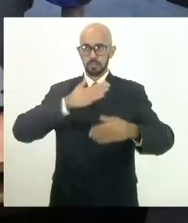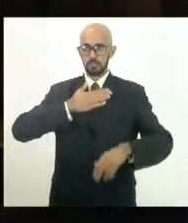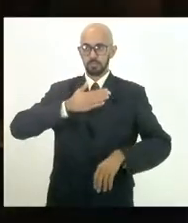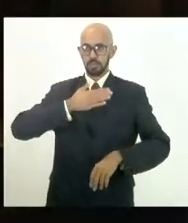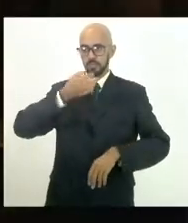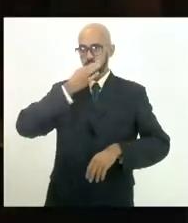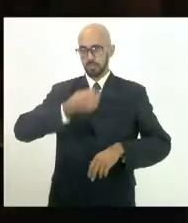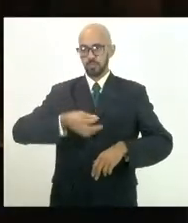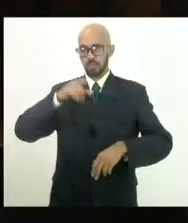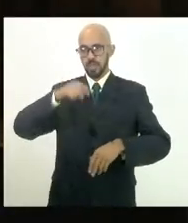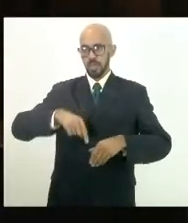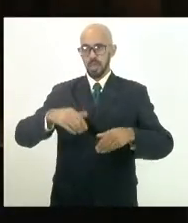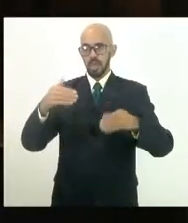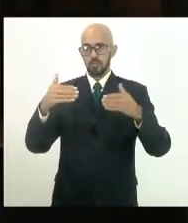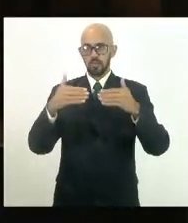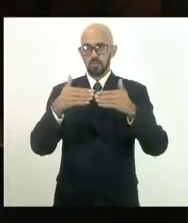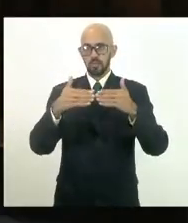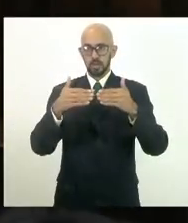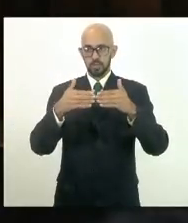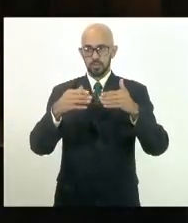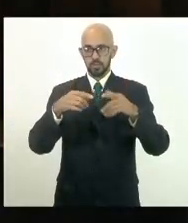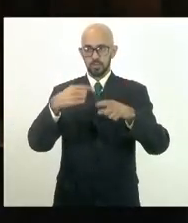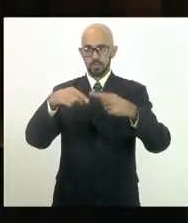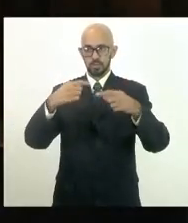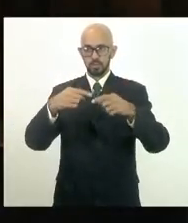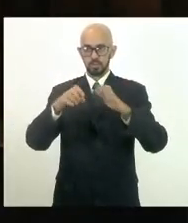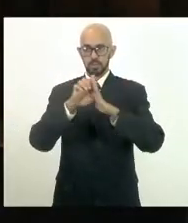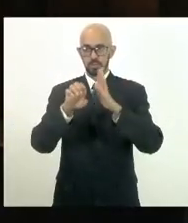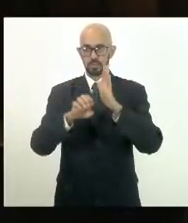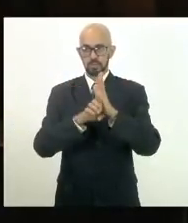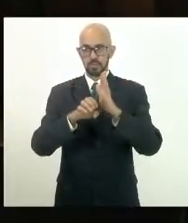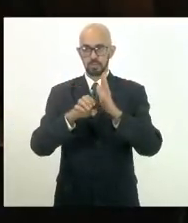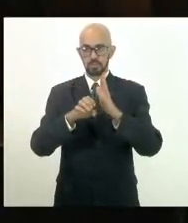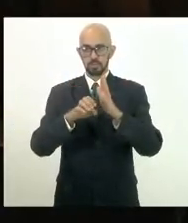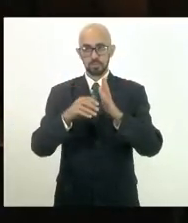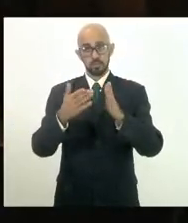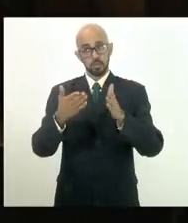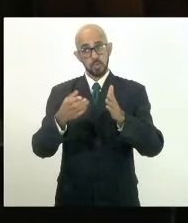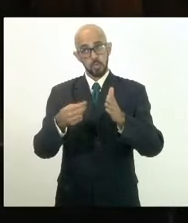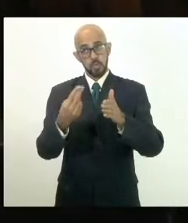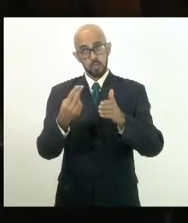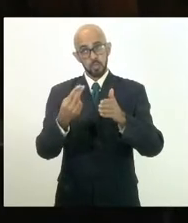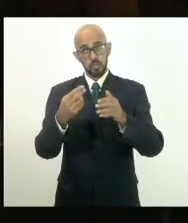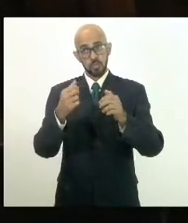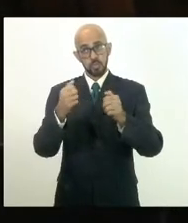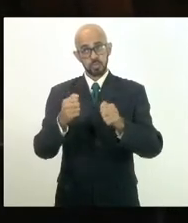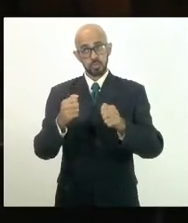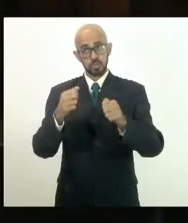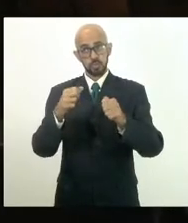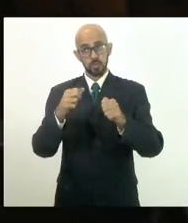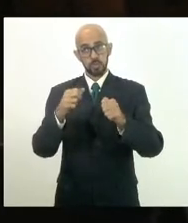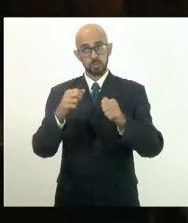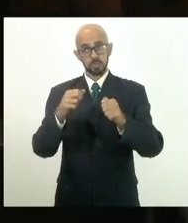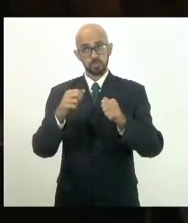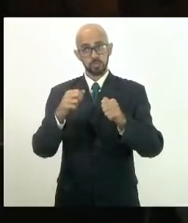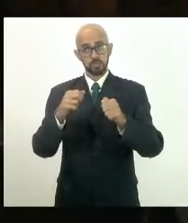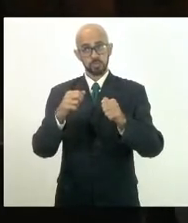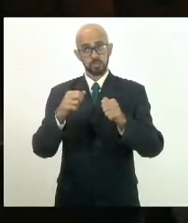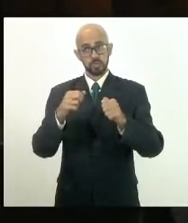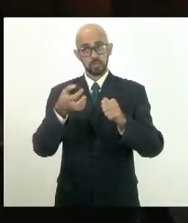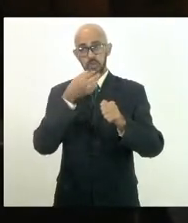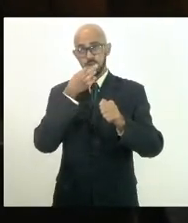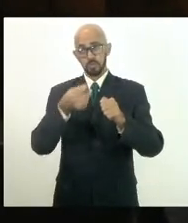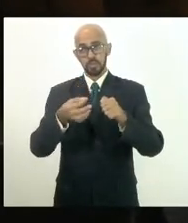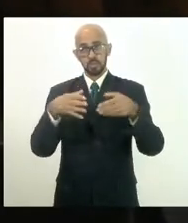favorável. Eu vou deixar para discutir as emendas, a menos que Vossa Excelência queira que eu incorpore as emendas já no parecer da comissão.